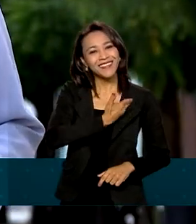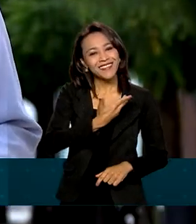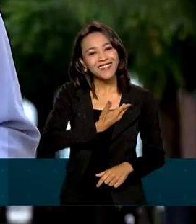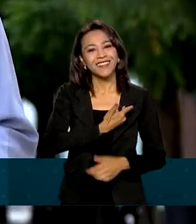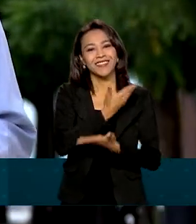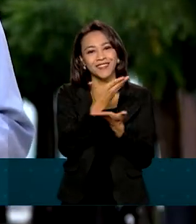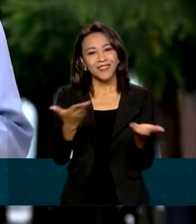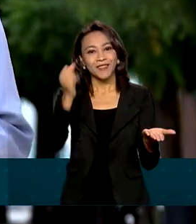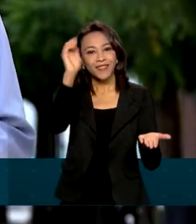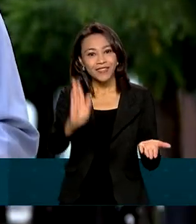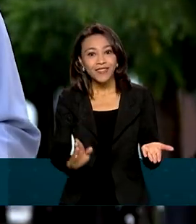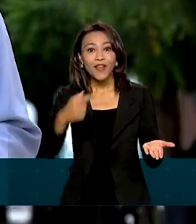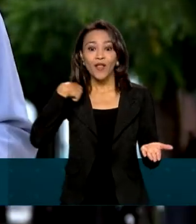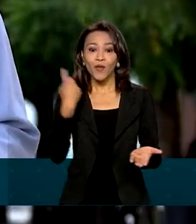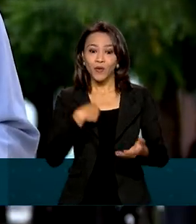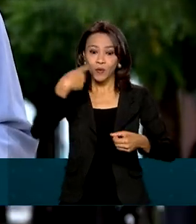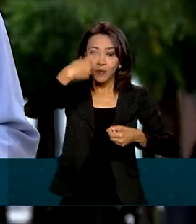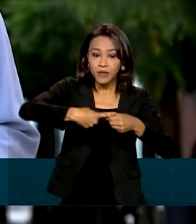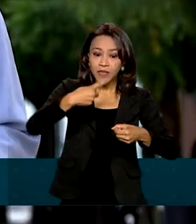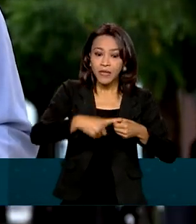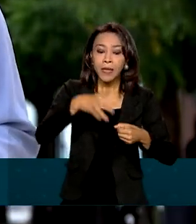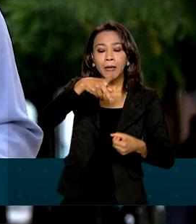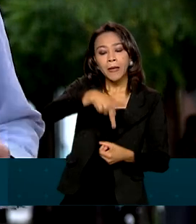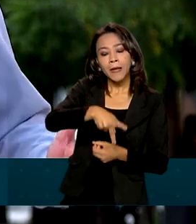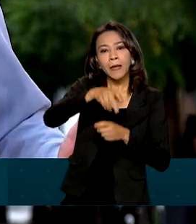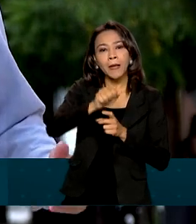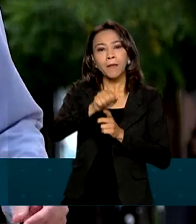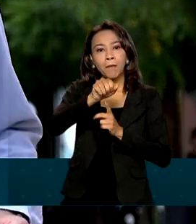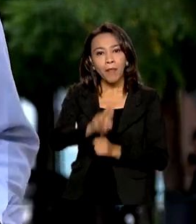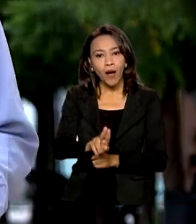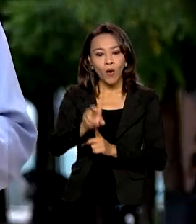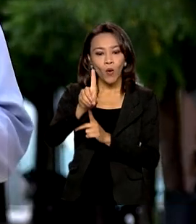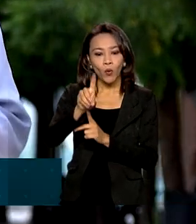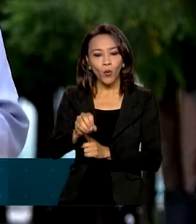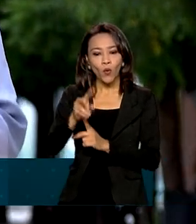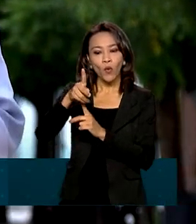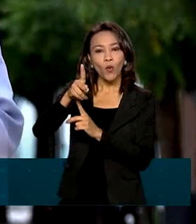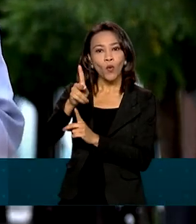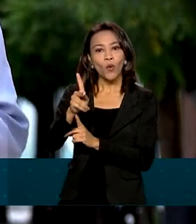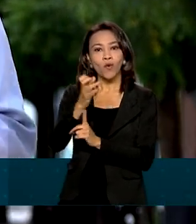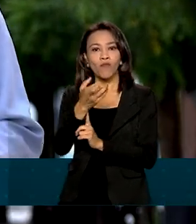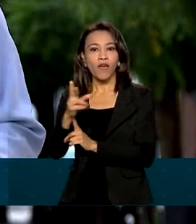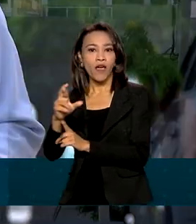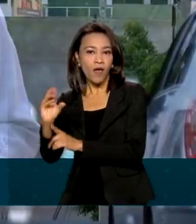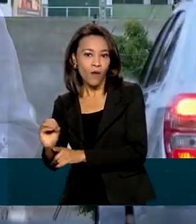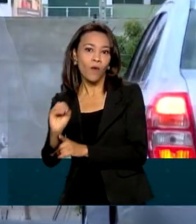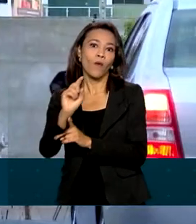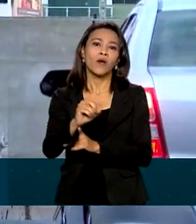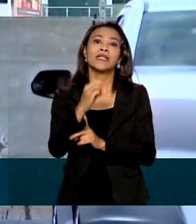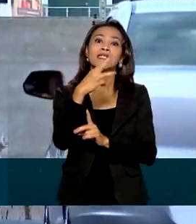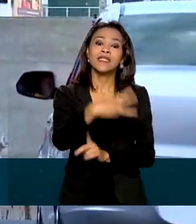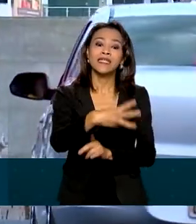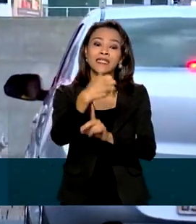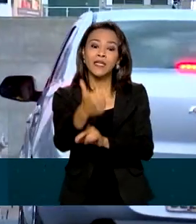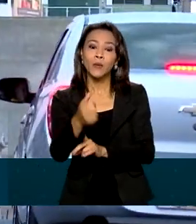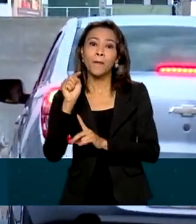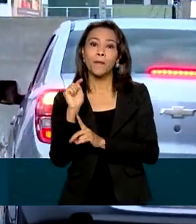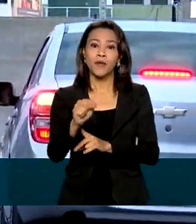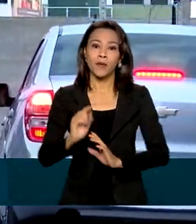Dia. estou no município de Pau dos Ferros, interior do Rio Grande do Norte, cidade de 31 mil habitantes, distante